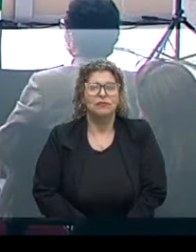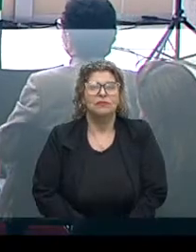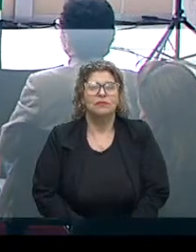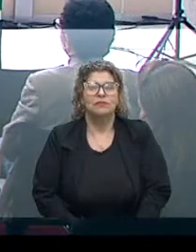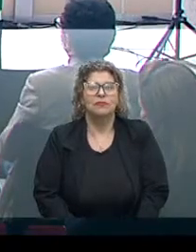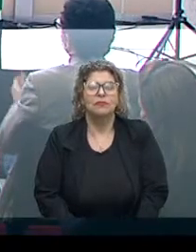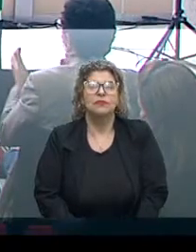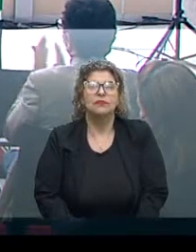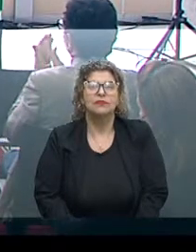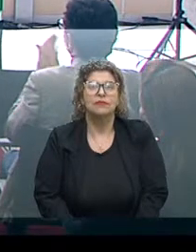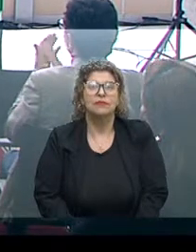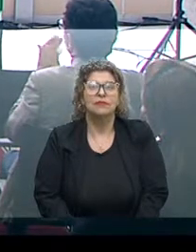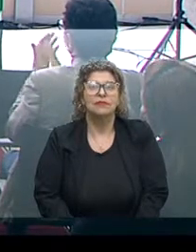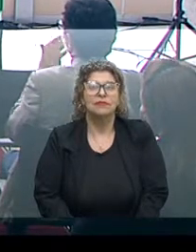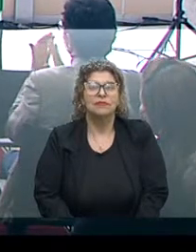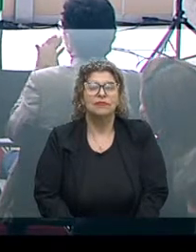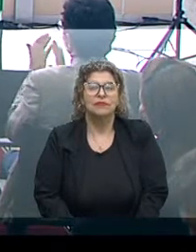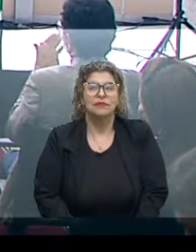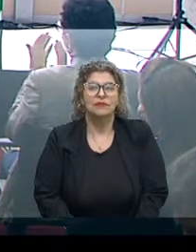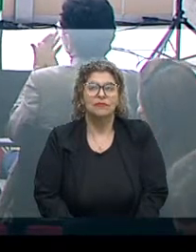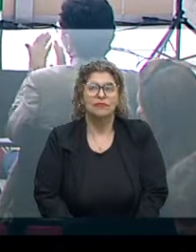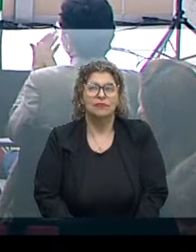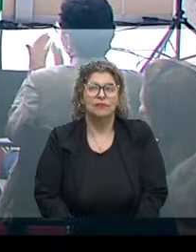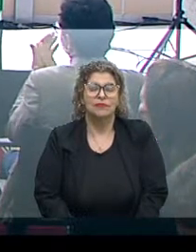Muito bem. só bater palmas aí, não tem problema.